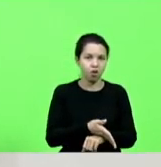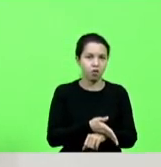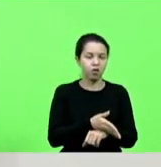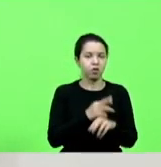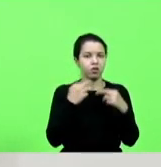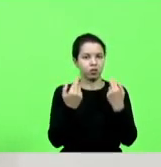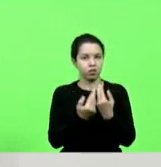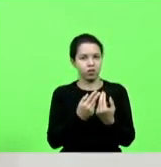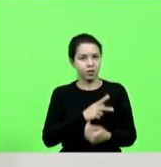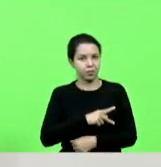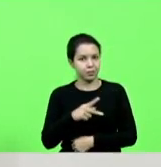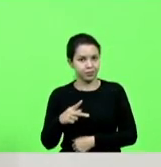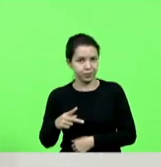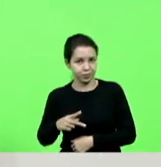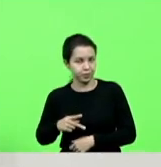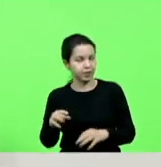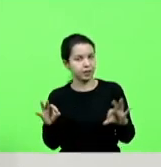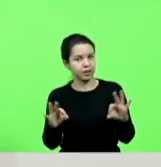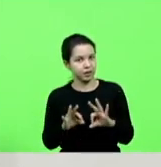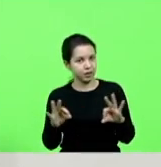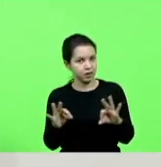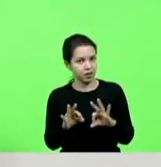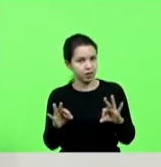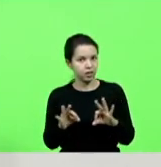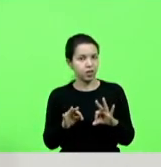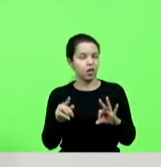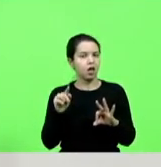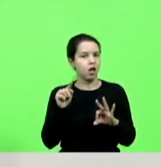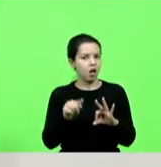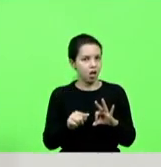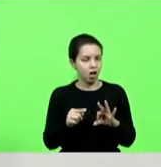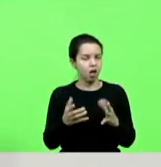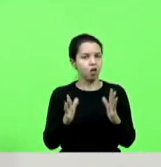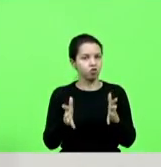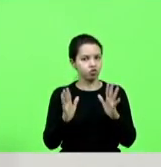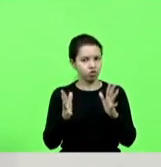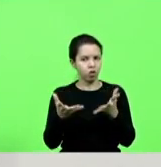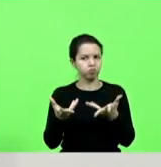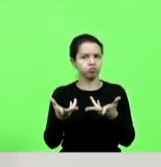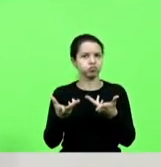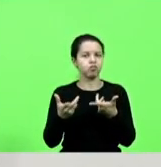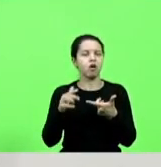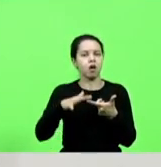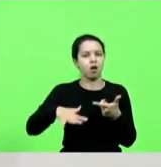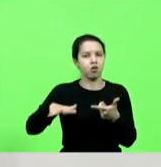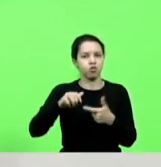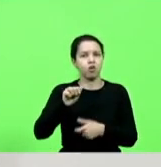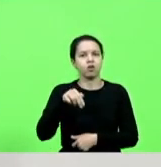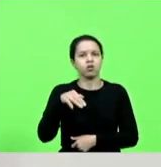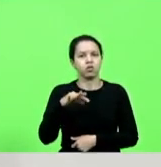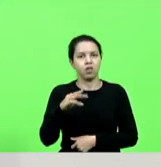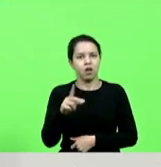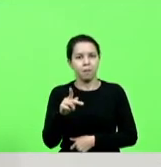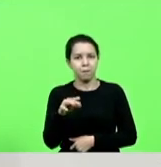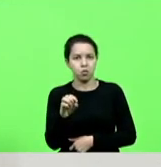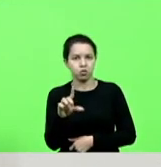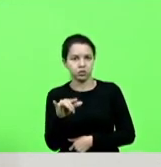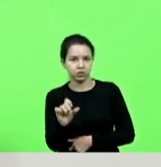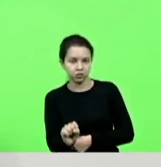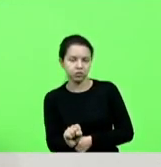que foi muito prestigiada em Anitápolis e aquela ali é a